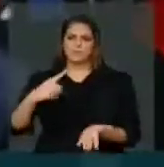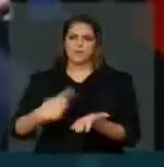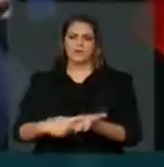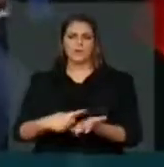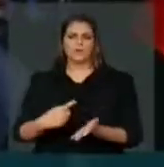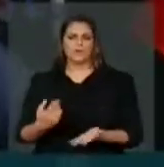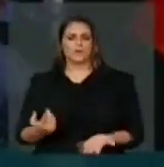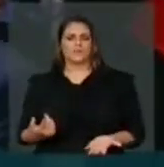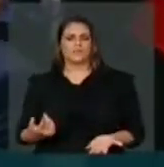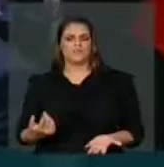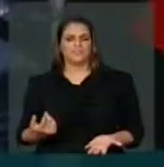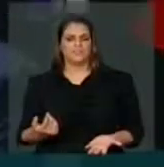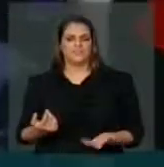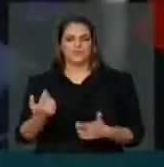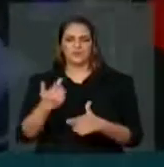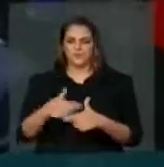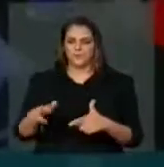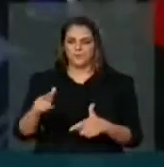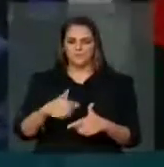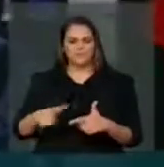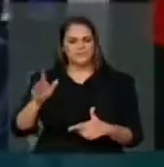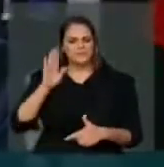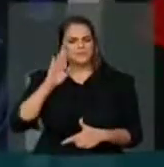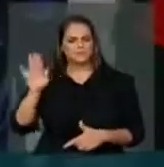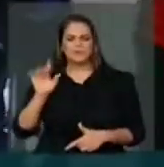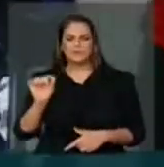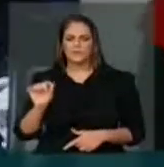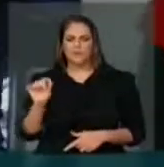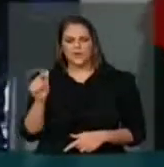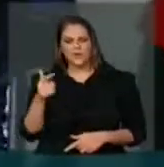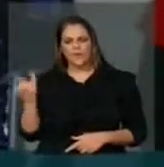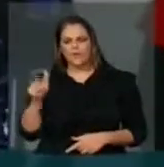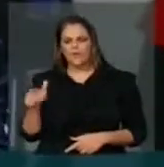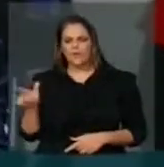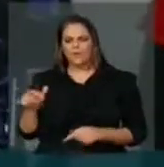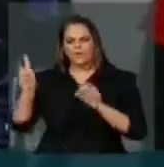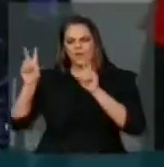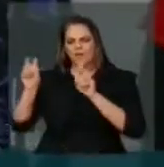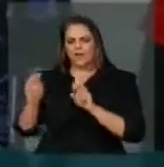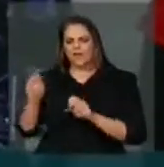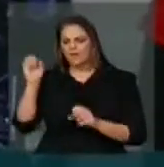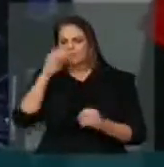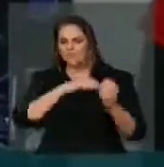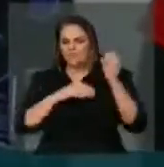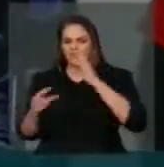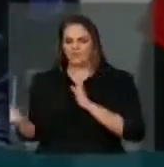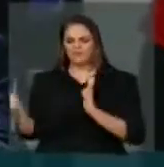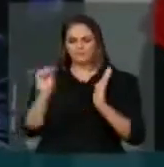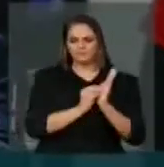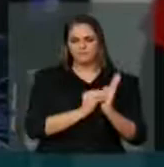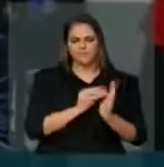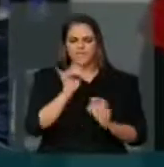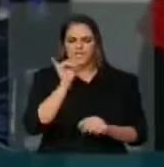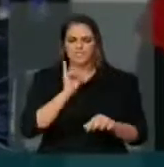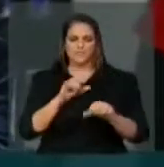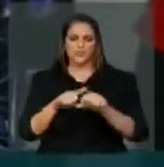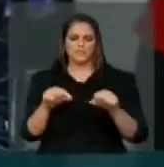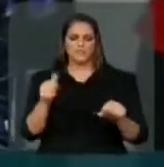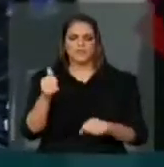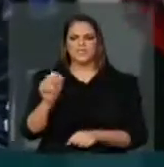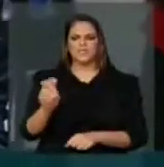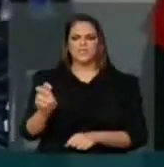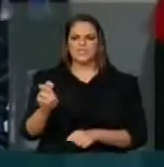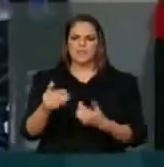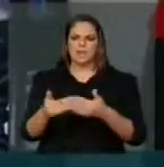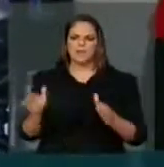problema central são os jabutis que foram colocados aqui nessa MP, como essa do artigo 15, que reabra o